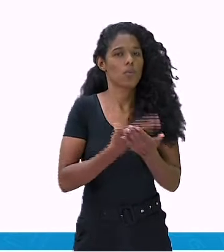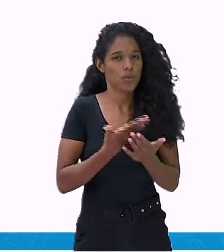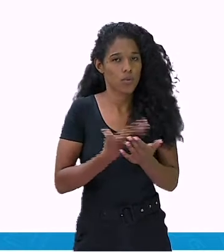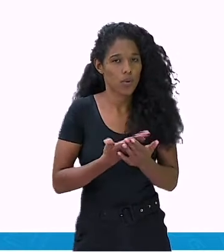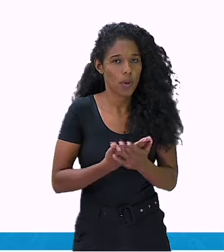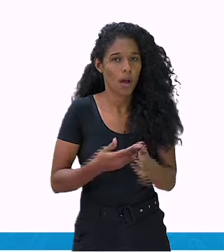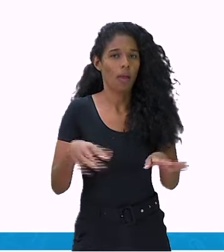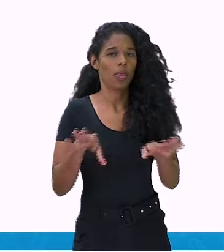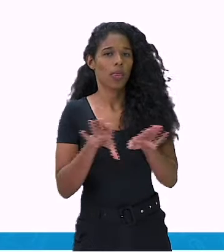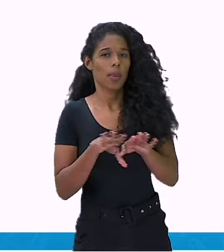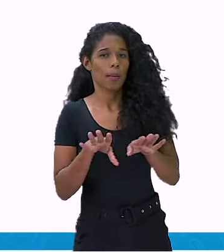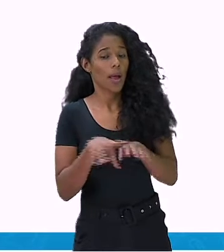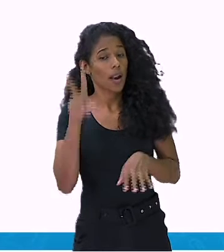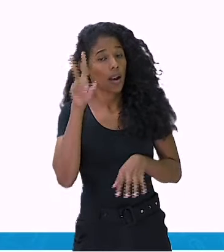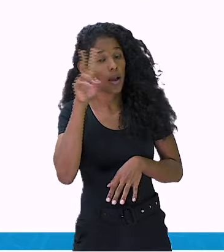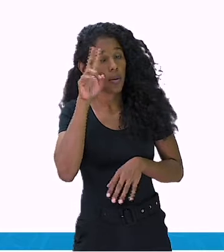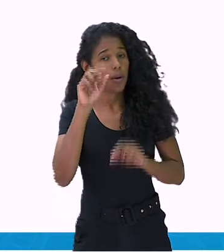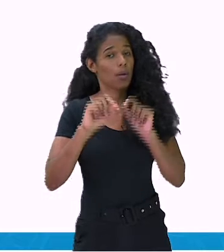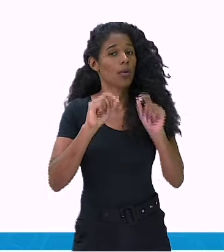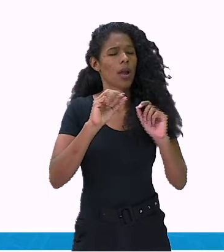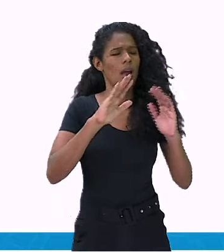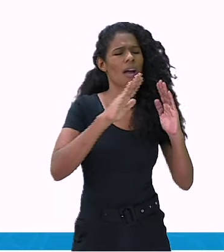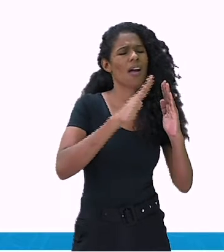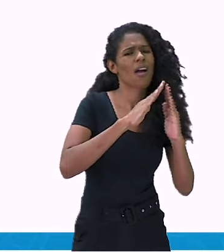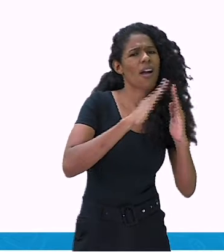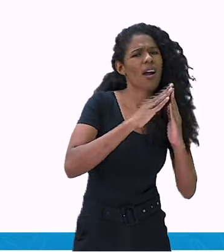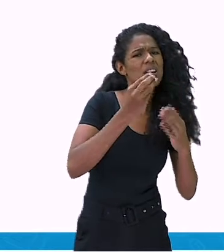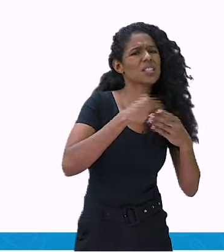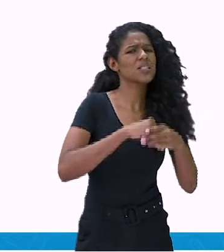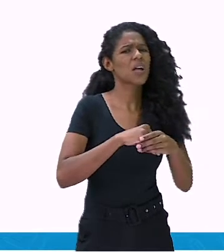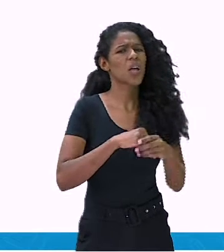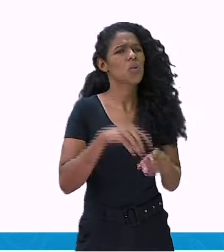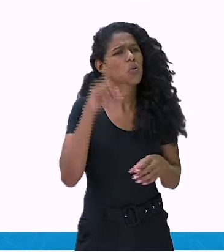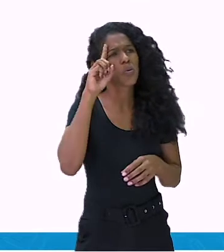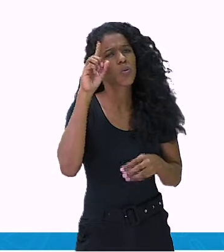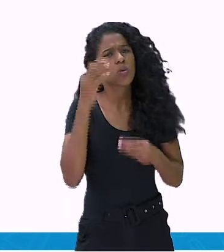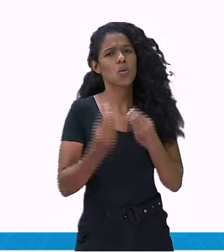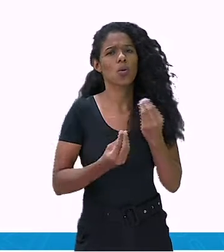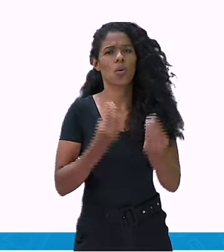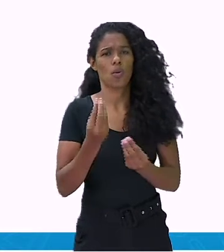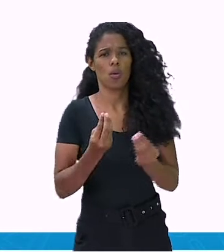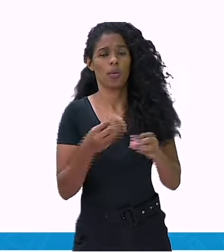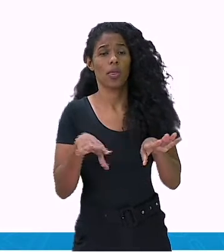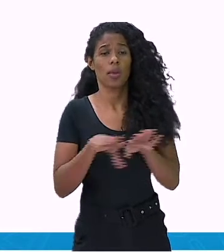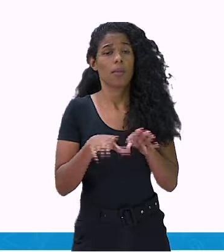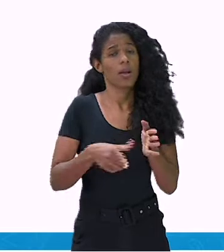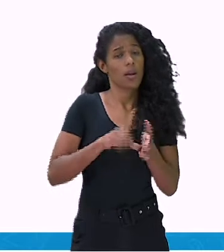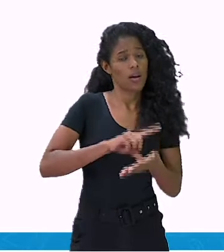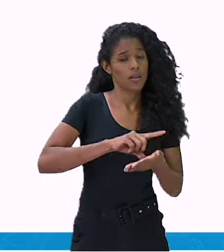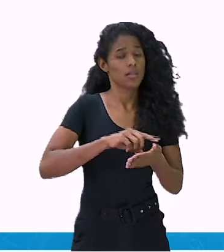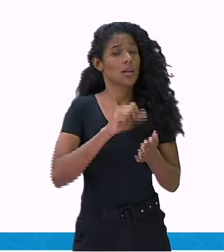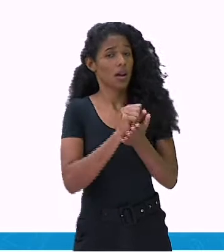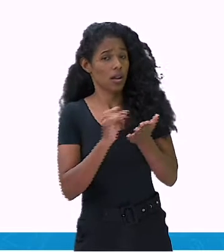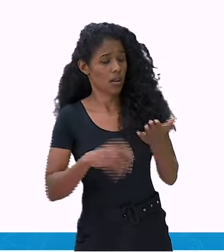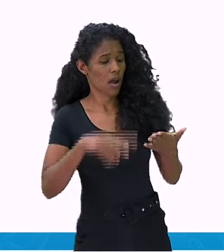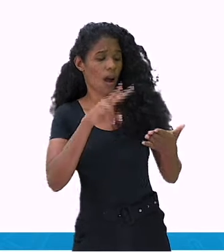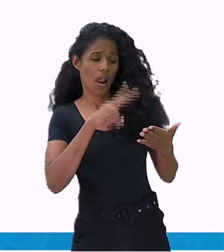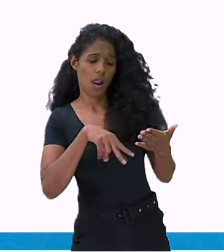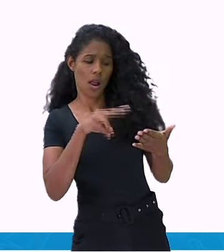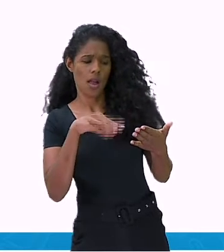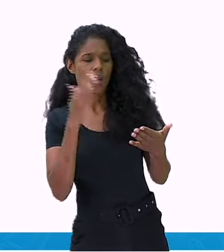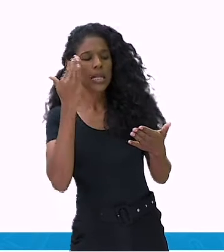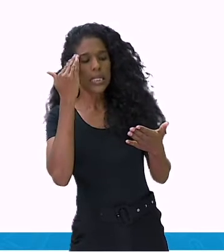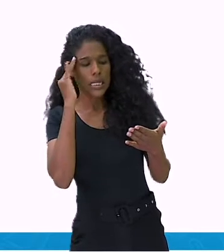tem maior disposição. Leia antecipadamente a atividade. Entenda o que está sendo